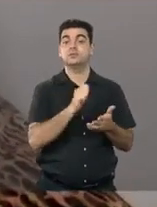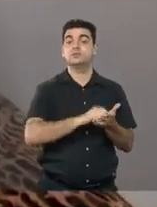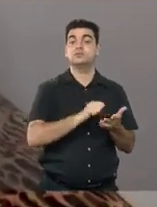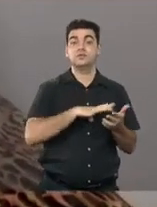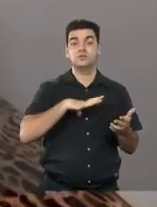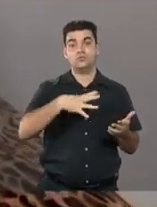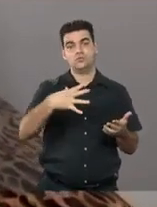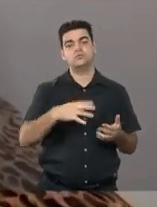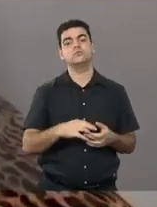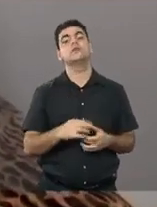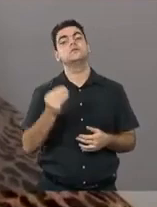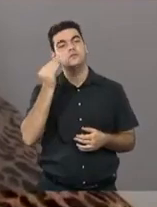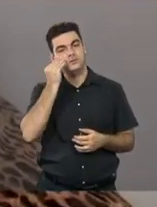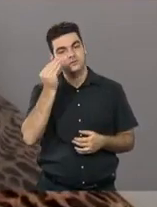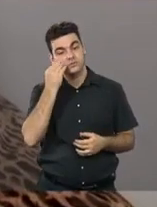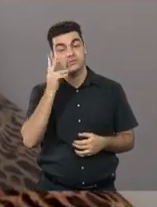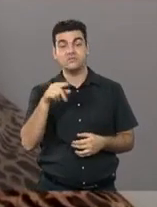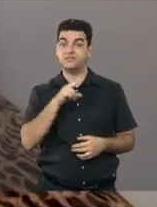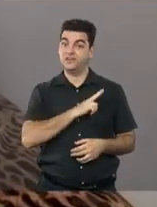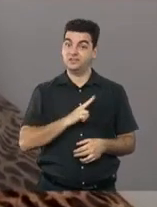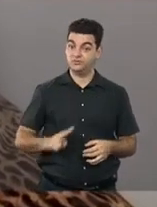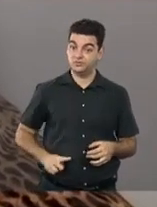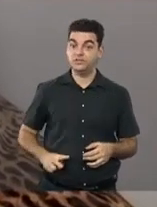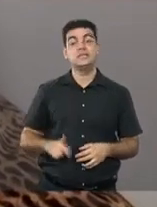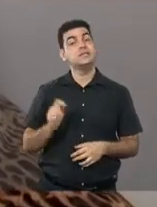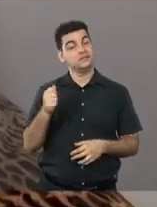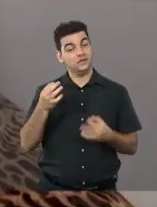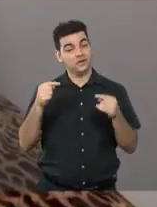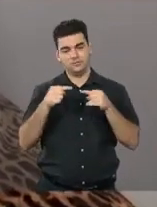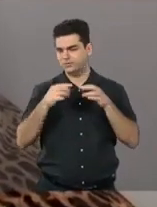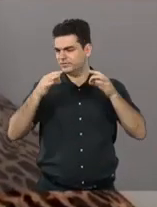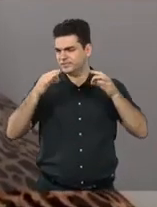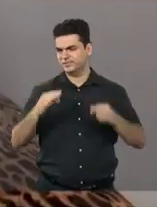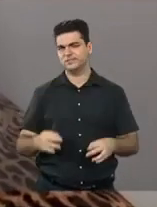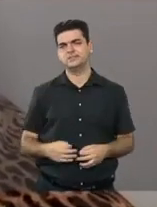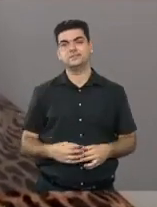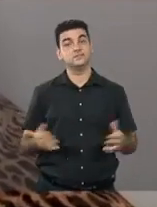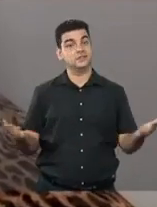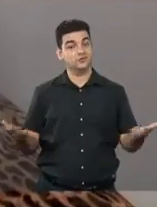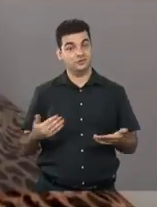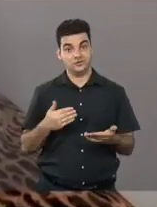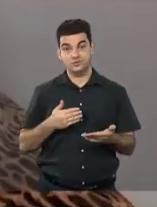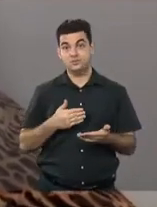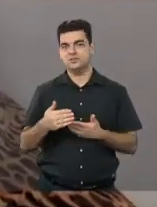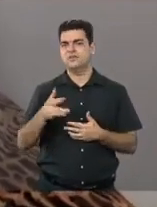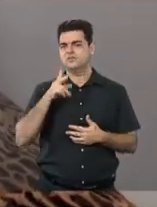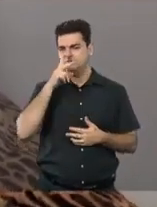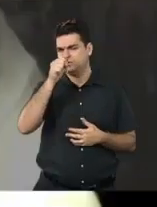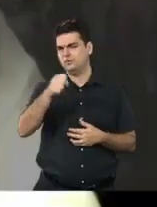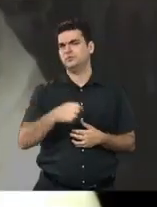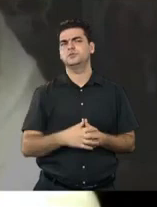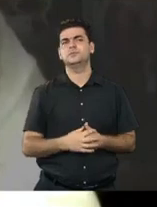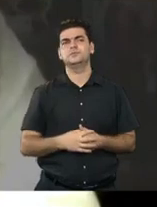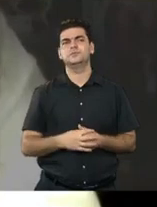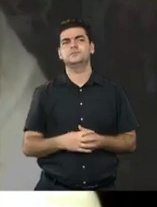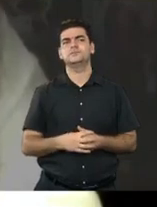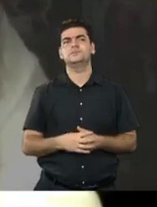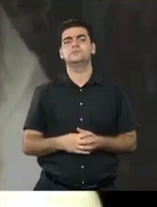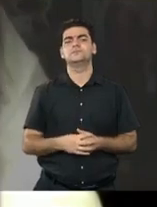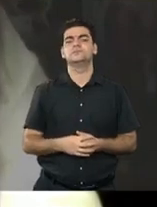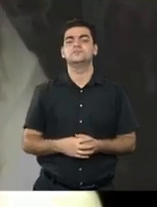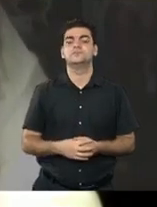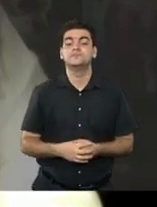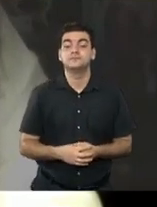de compromisso, a gente testou agora para vereadoras, deu muito certo, e a gente vai entrar muito pesado. Já mostrou. São